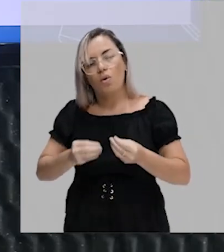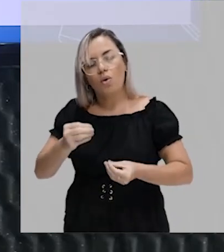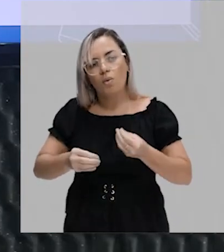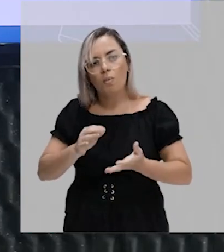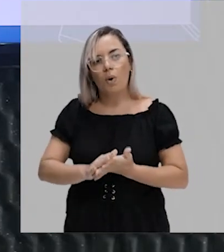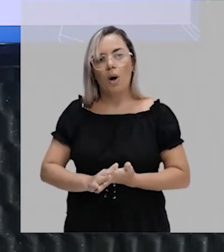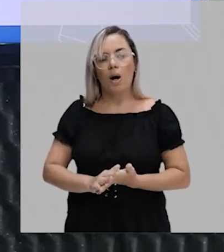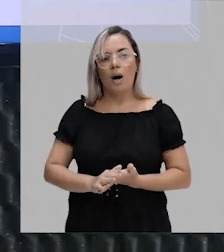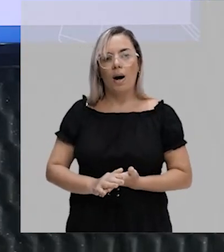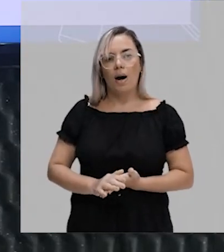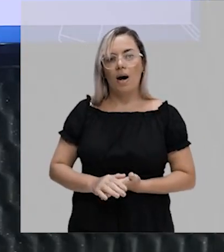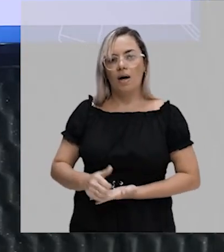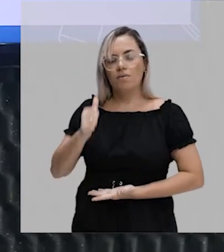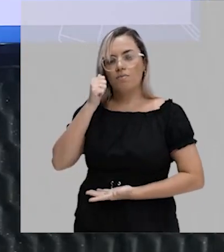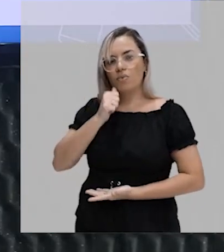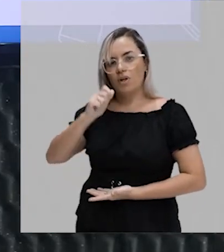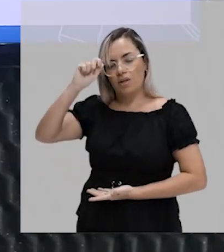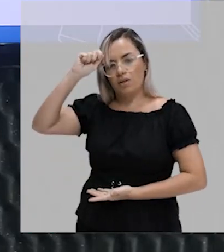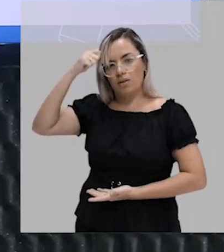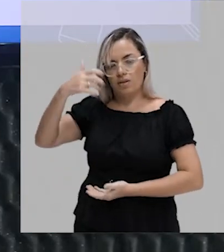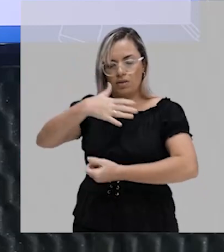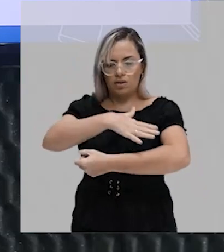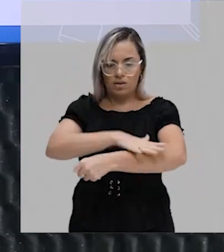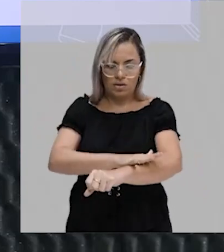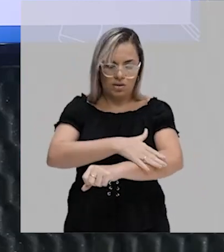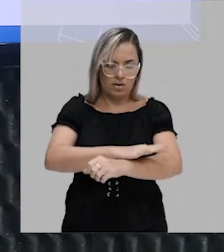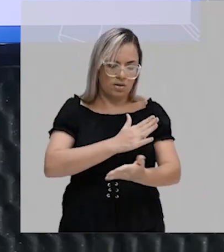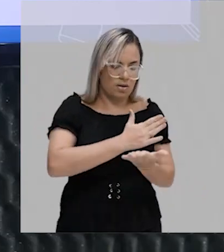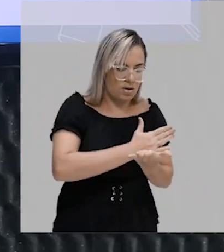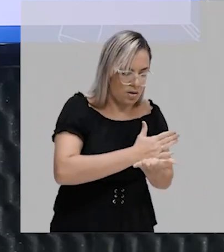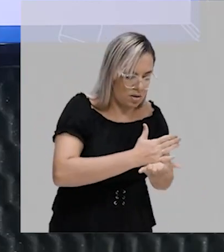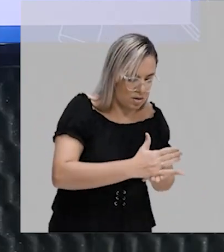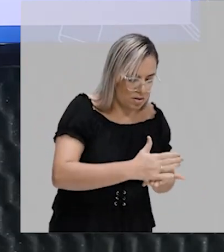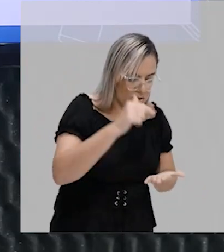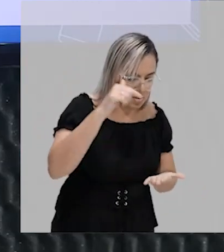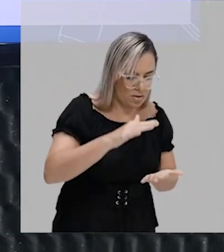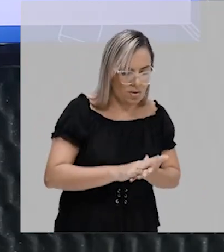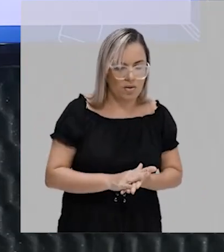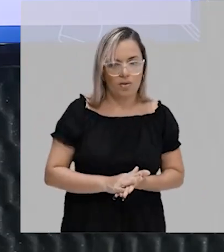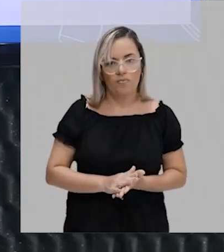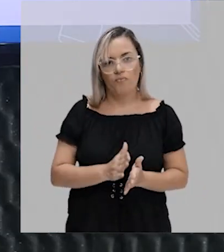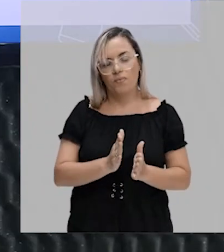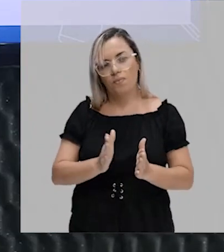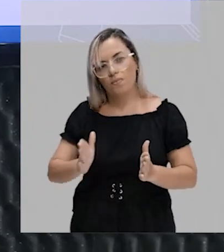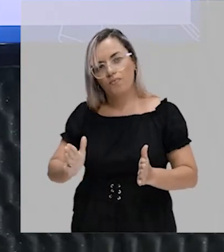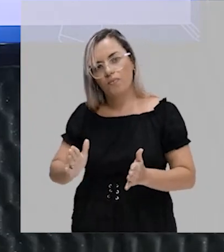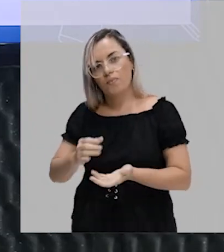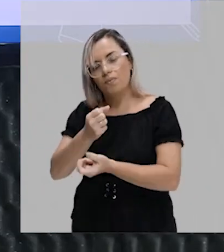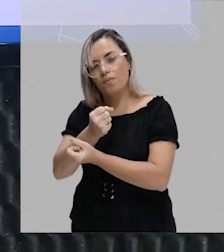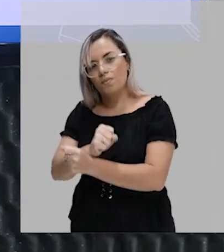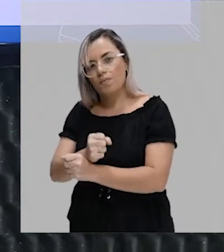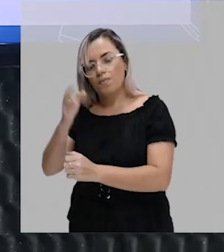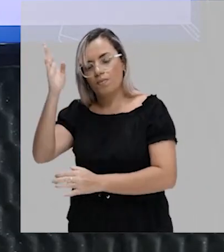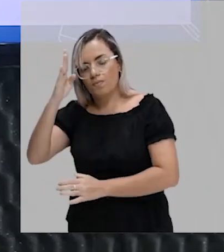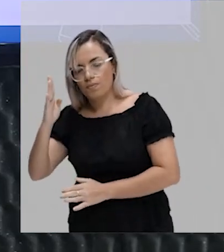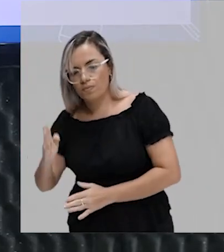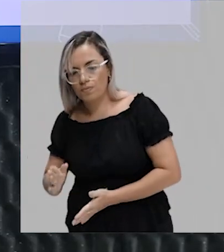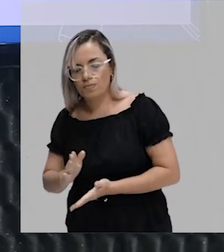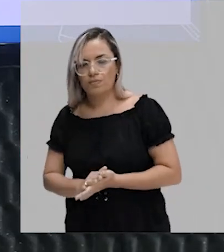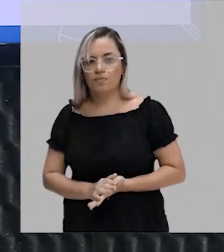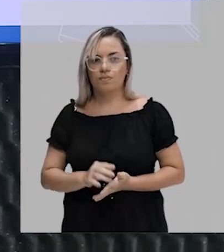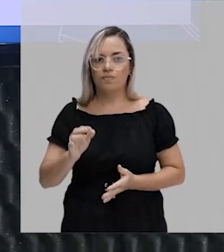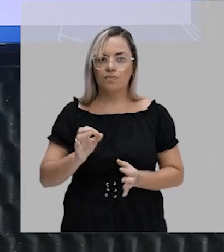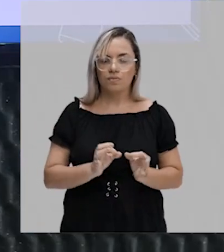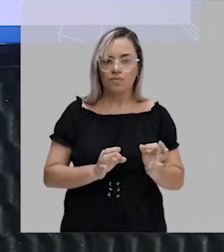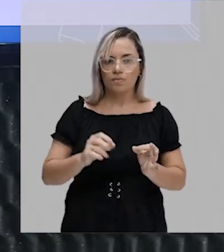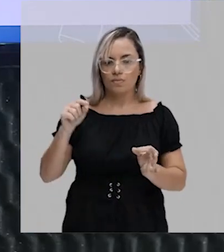você tem todo esse contexto aí de início da colonização brasileira, de processo de escravatura no Brasil, que vai moldando as